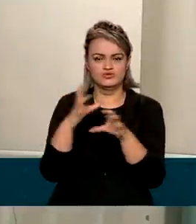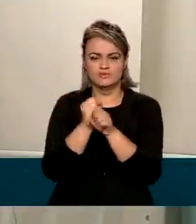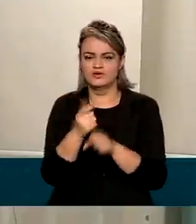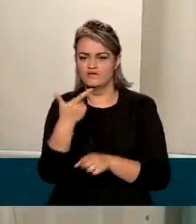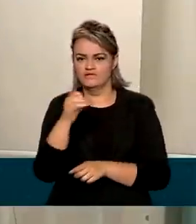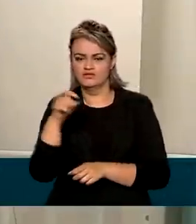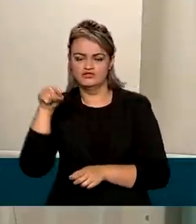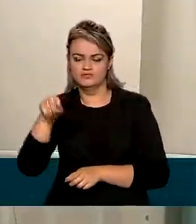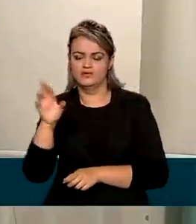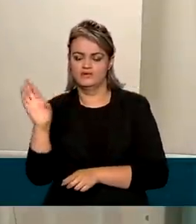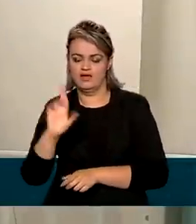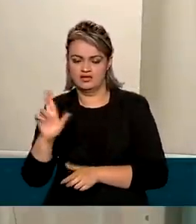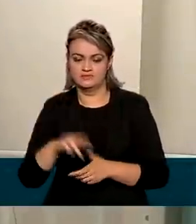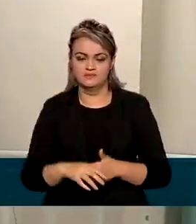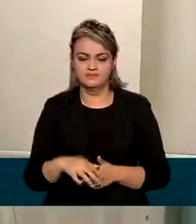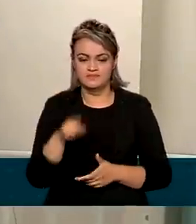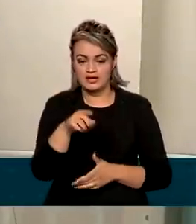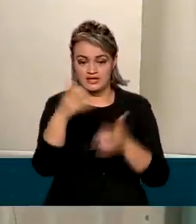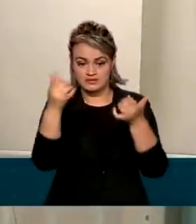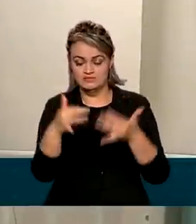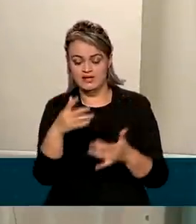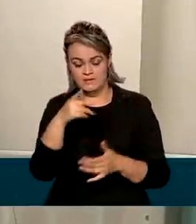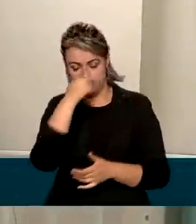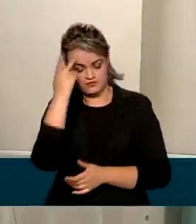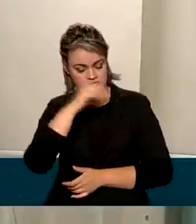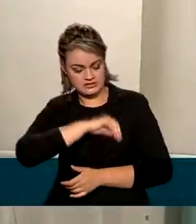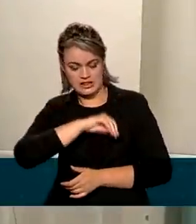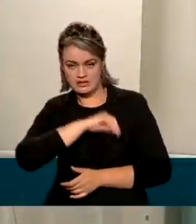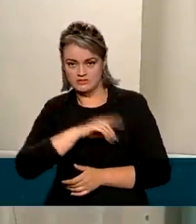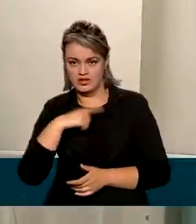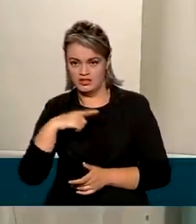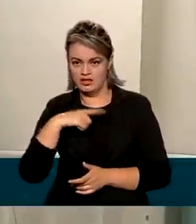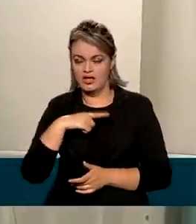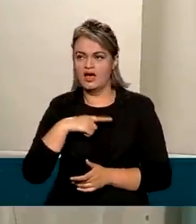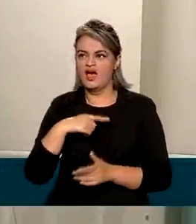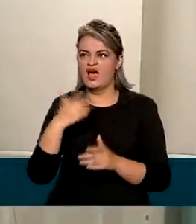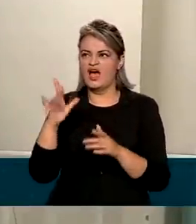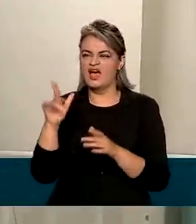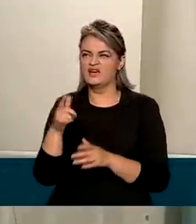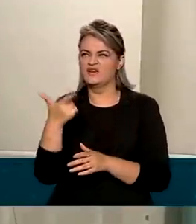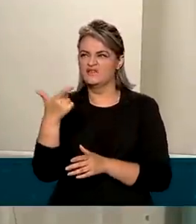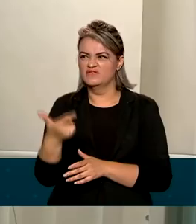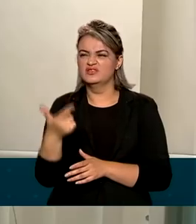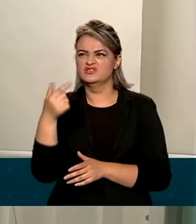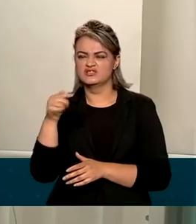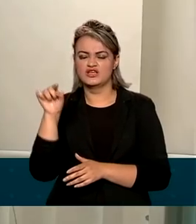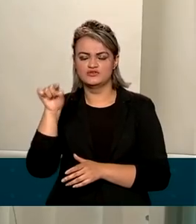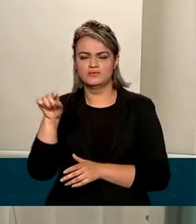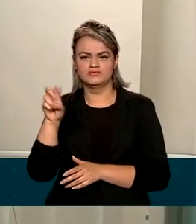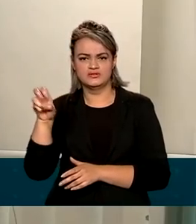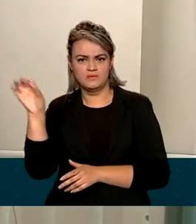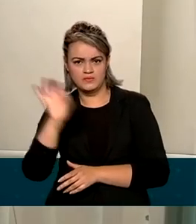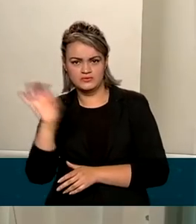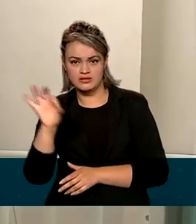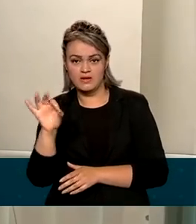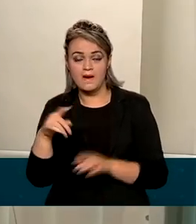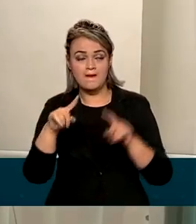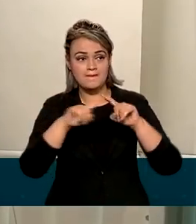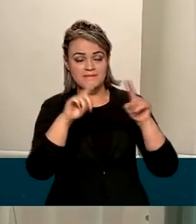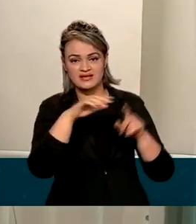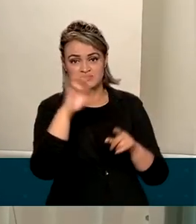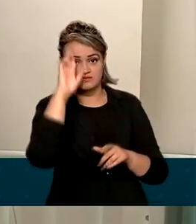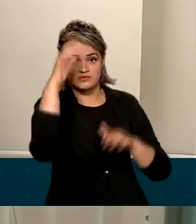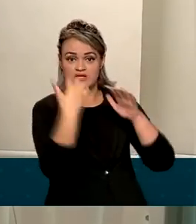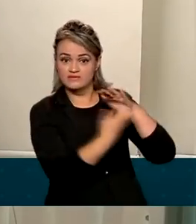tinham seus rendimentos, tendo seus rendimentos tributados a 27,5%, enquanto grandes empresários que têm